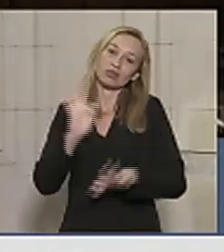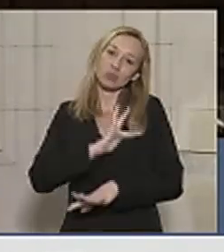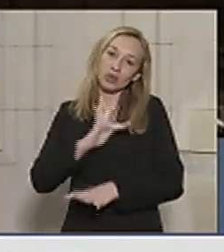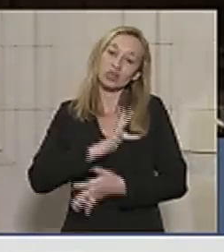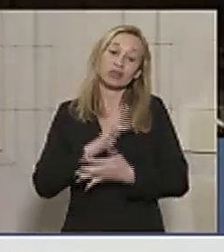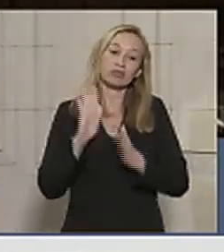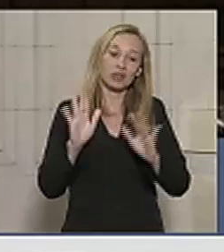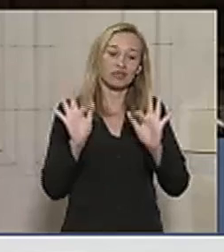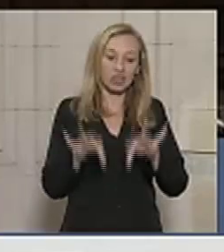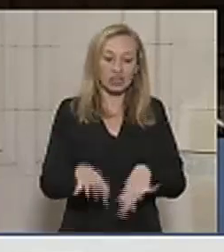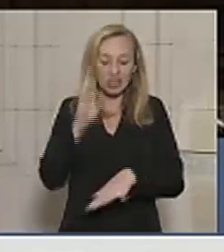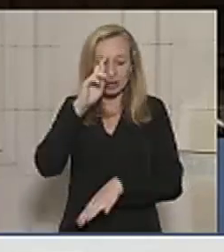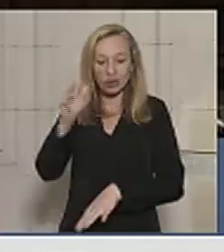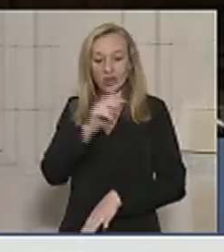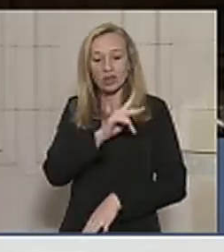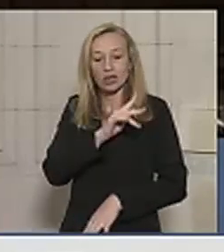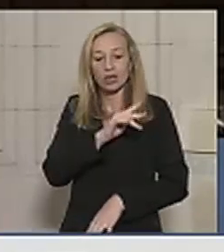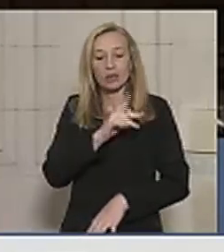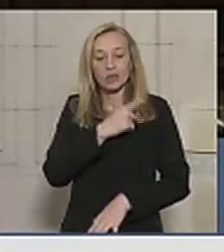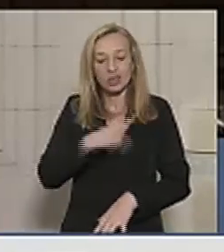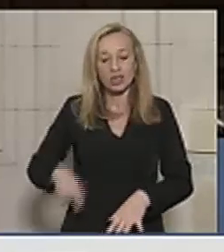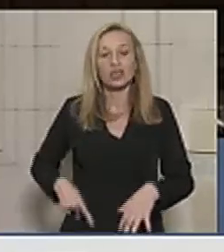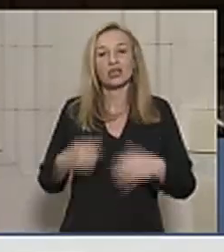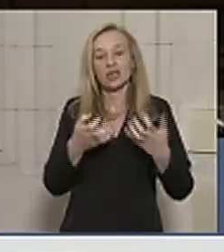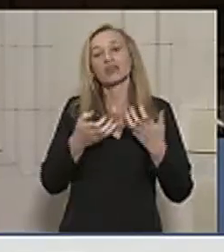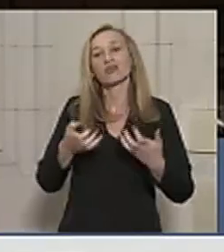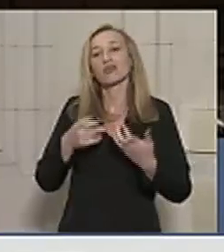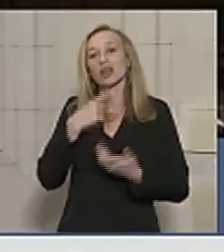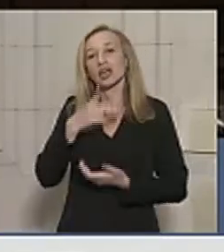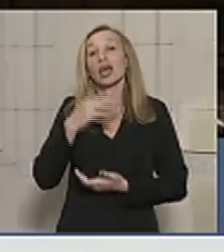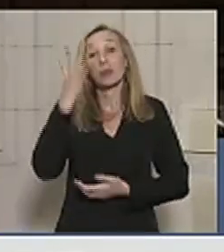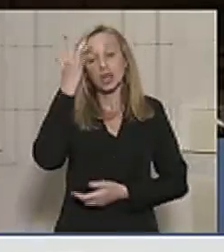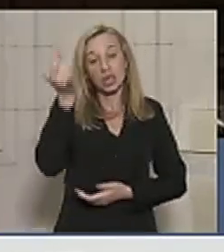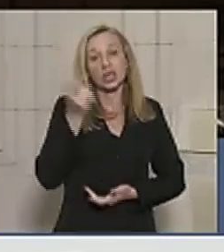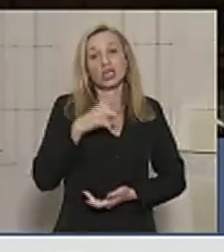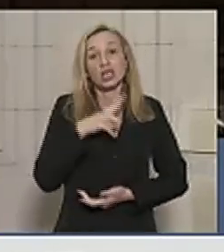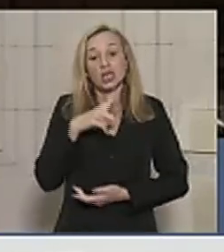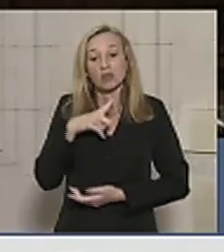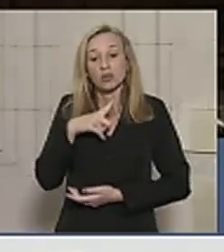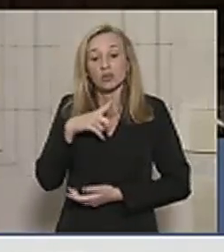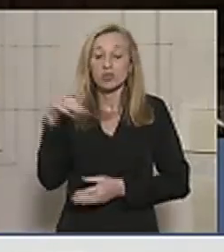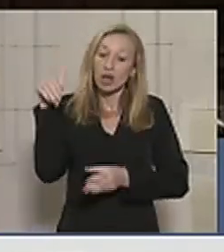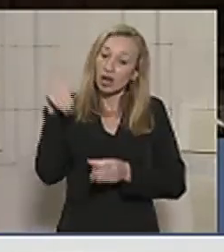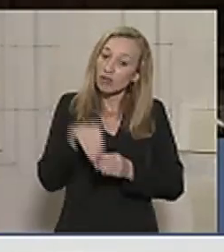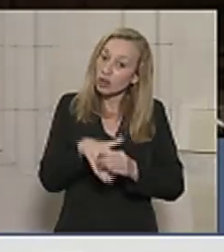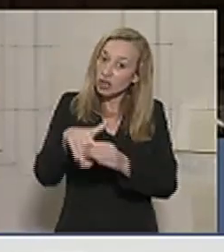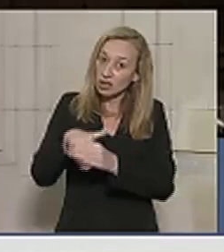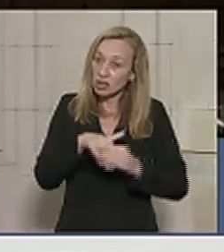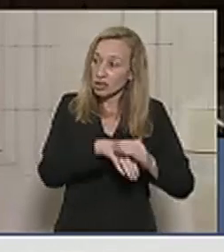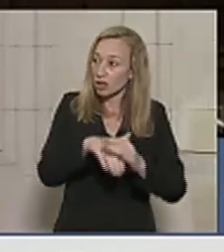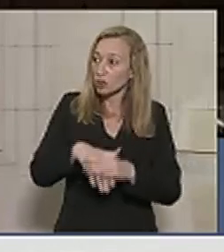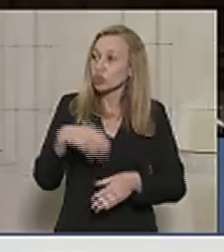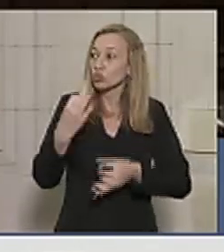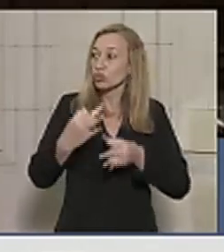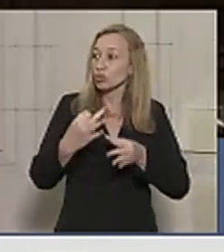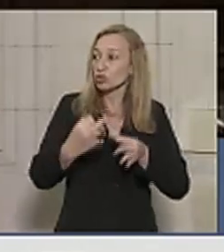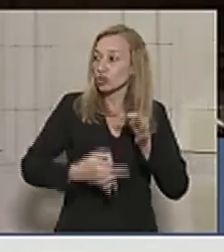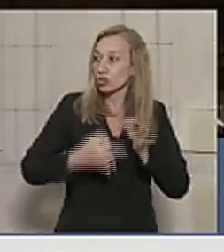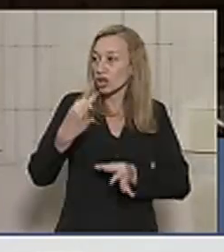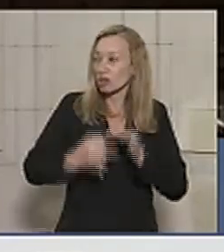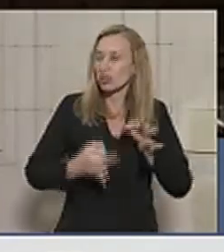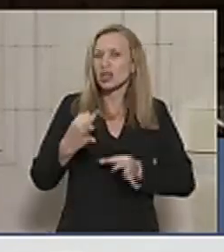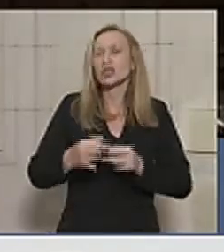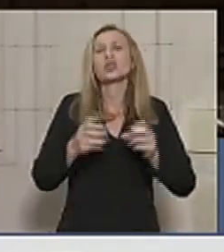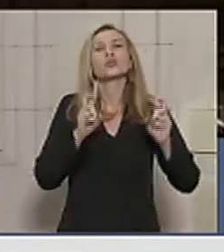senhora presidente, eu quero destacar aqui que amanhã nós teremos a votação, o julgamento daquele